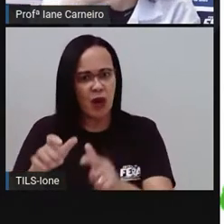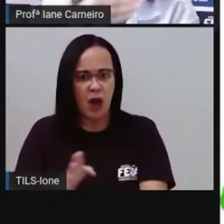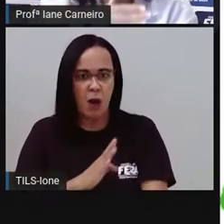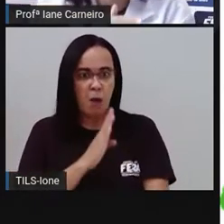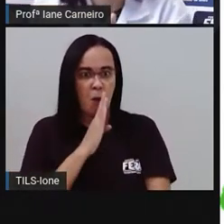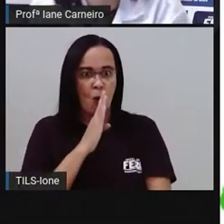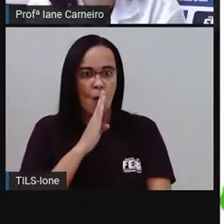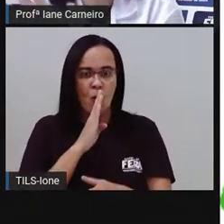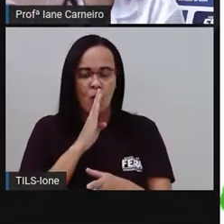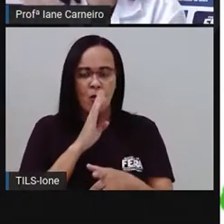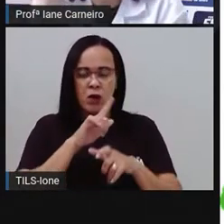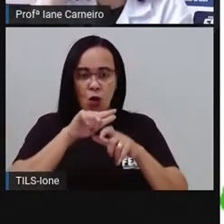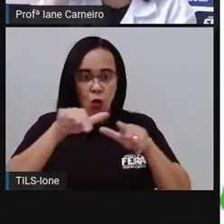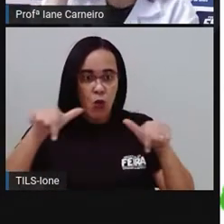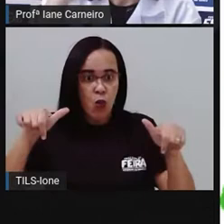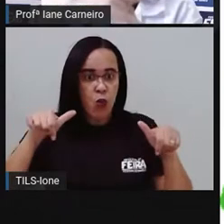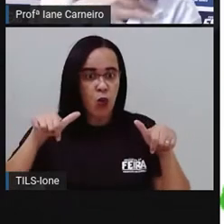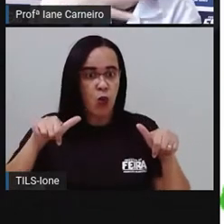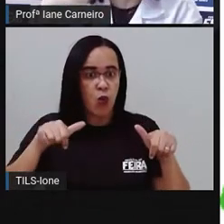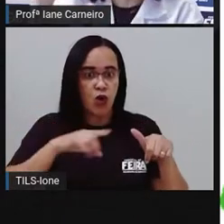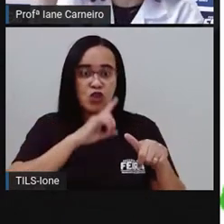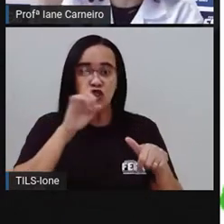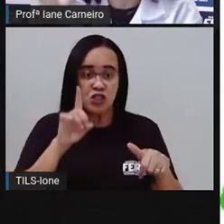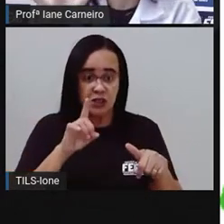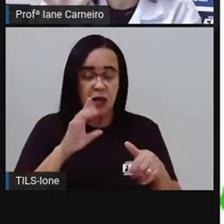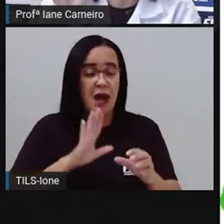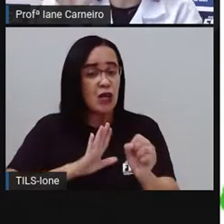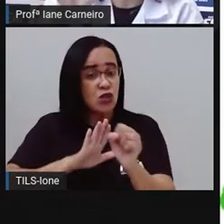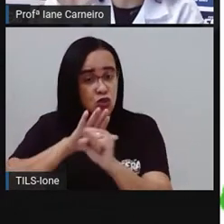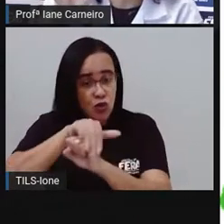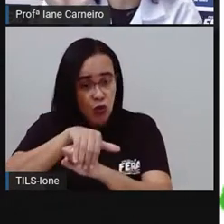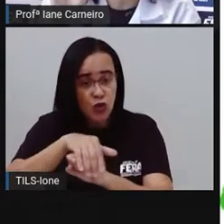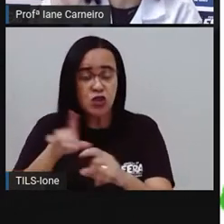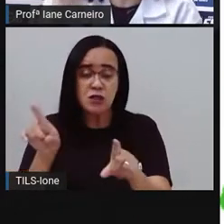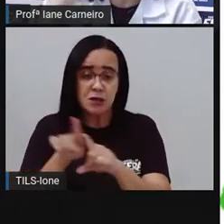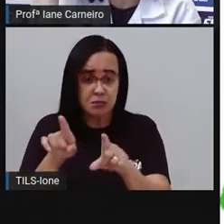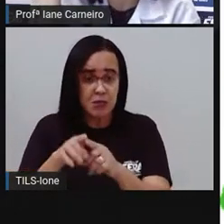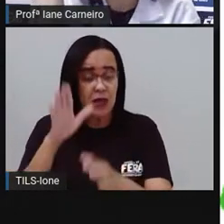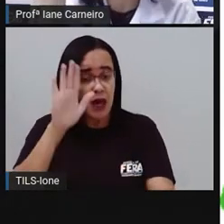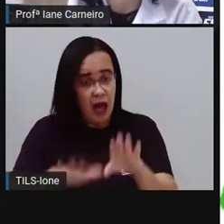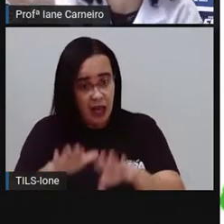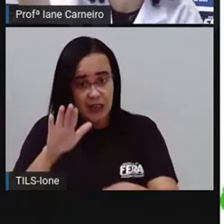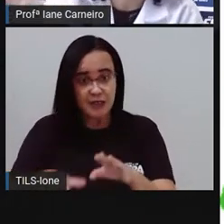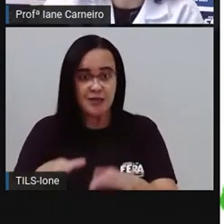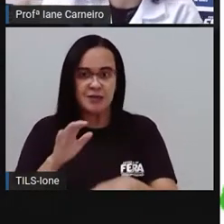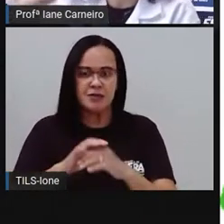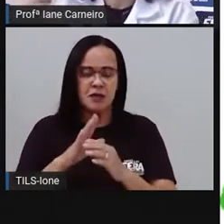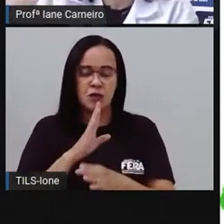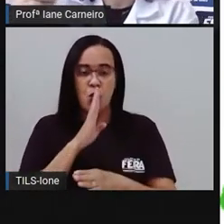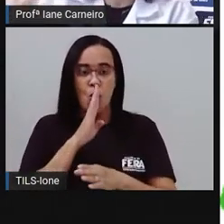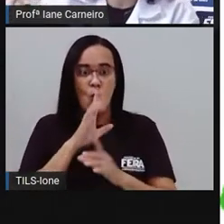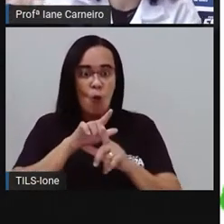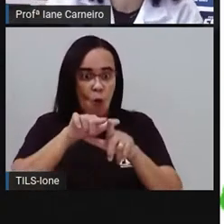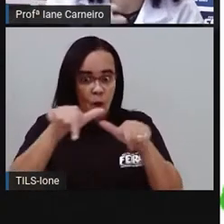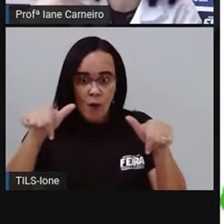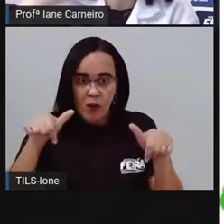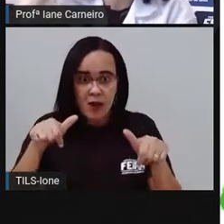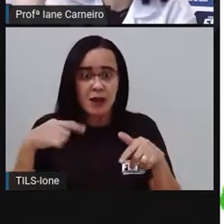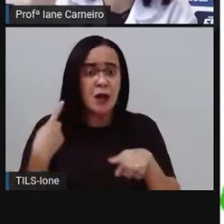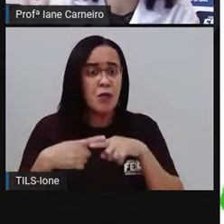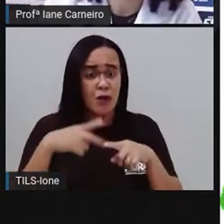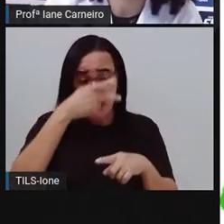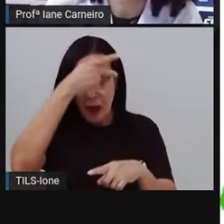movimento no início da noite. E até durante a noite ela é bem silenciosa, né? Porque as pessoas saem pra trabalhar, né? E são as